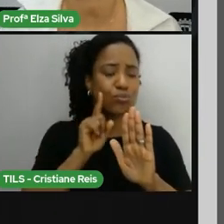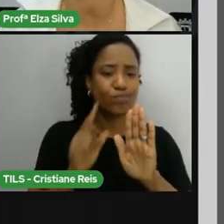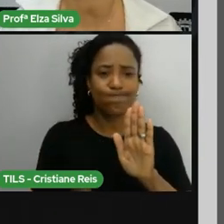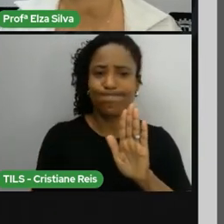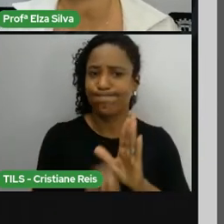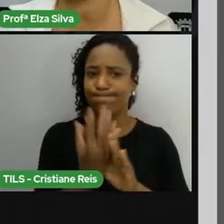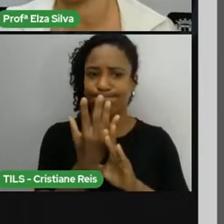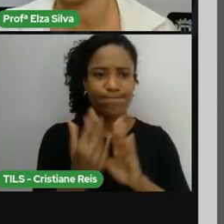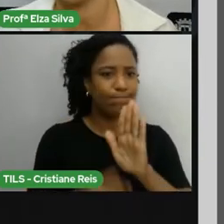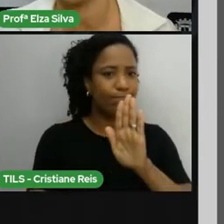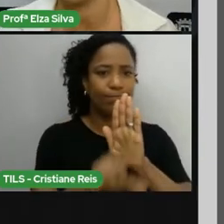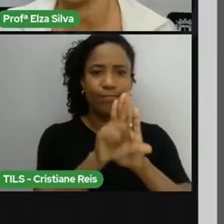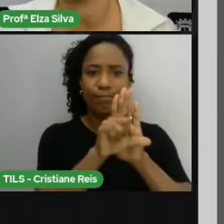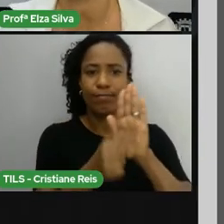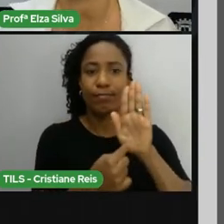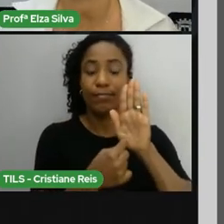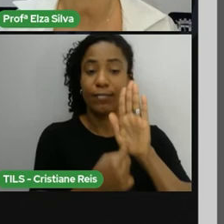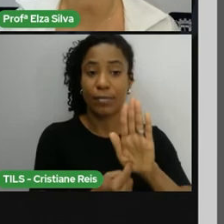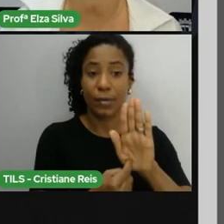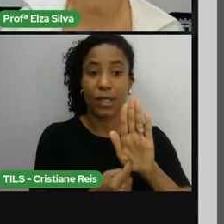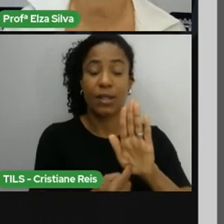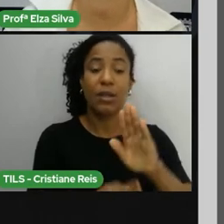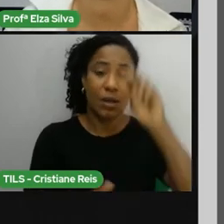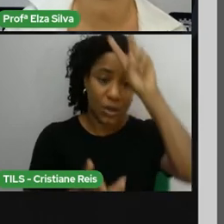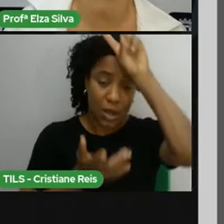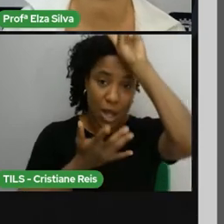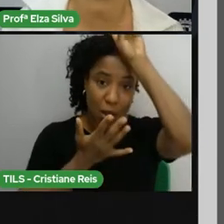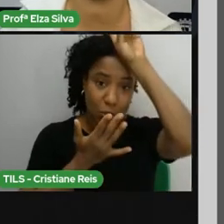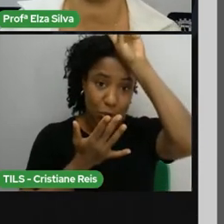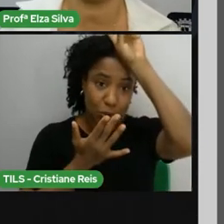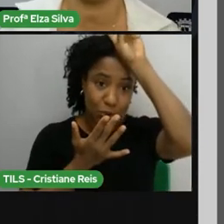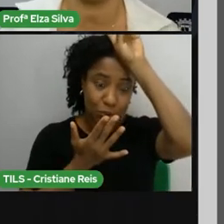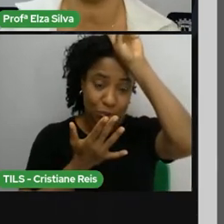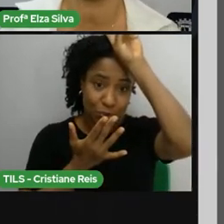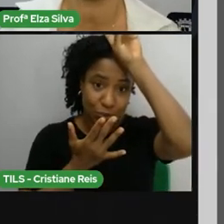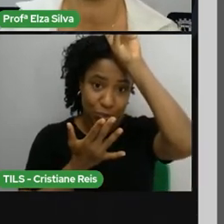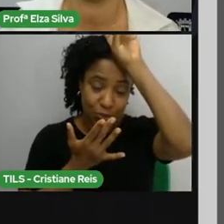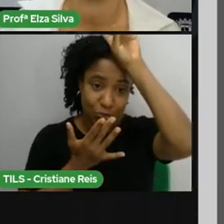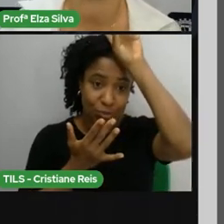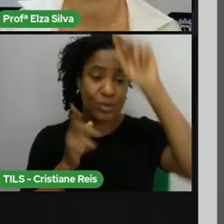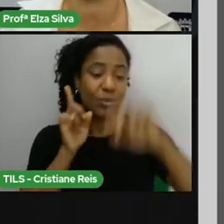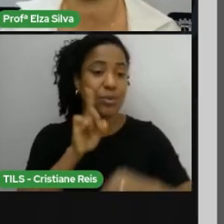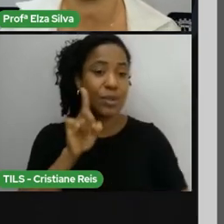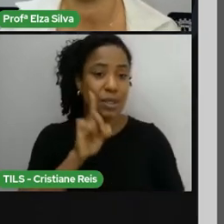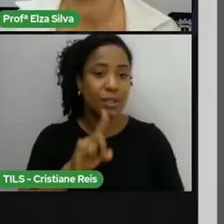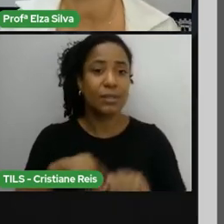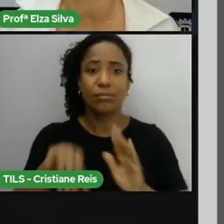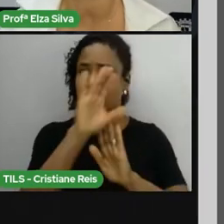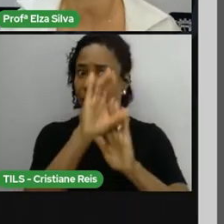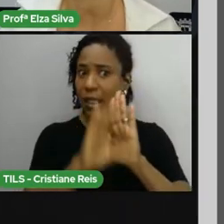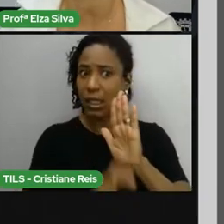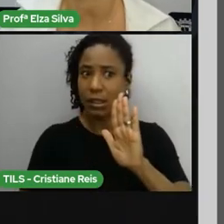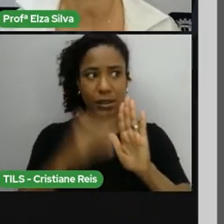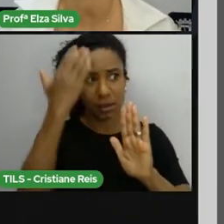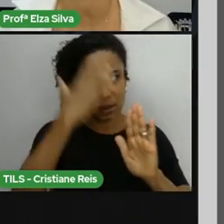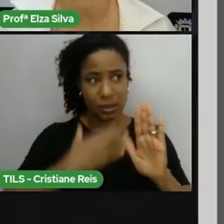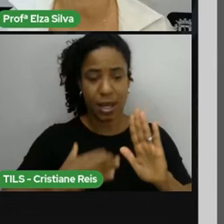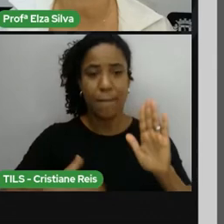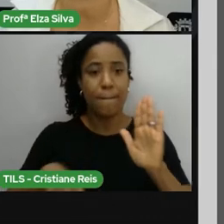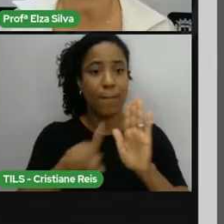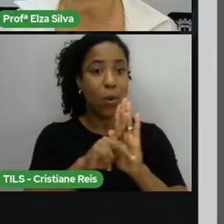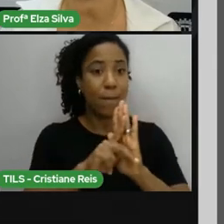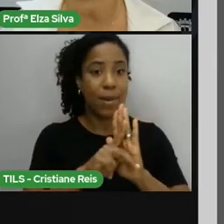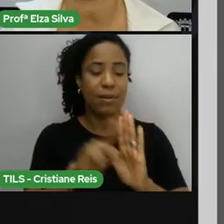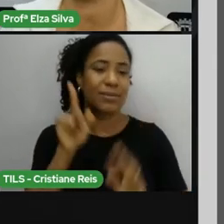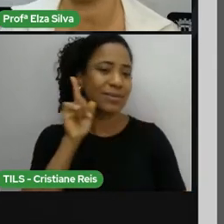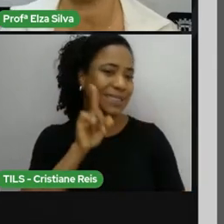direito aos índios americanos de serem cidadãos americanos. Hoje, alguns índios escolheram viver